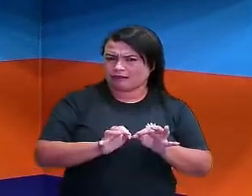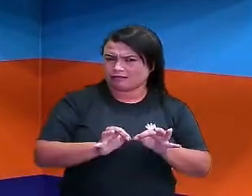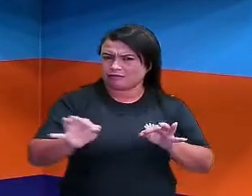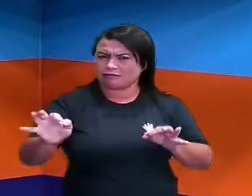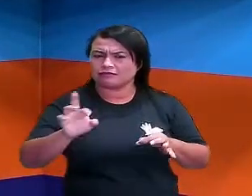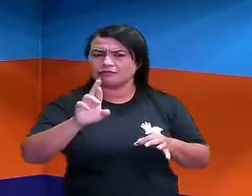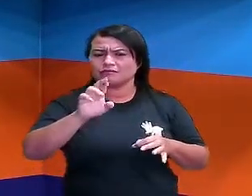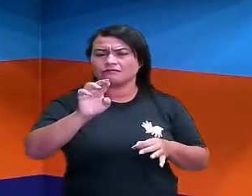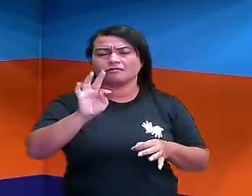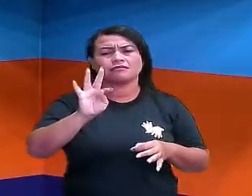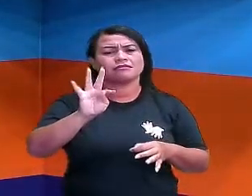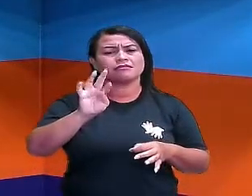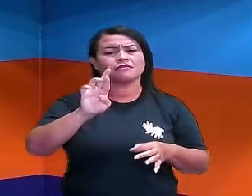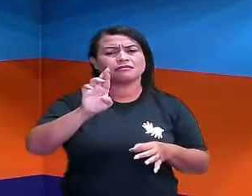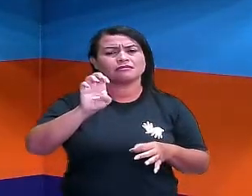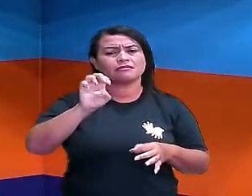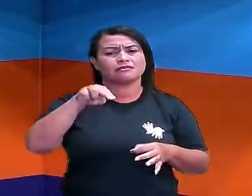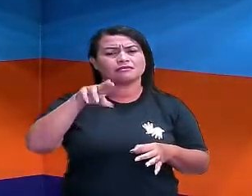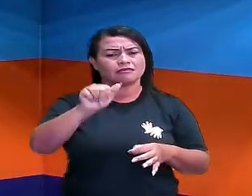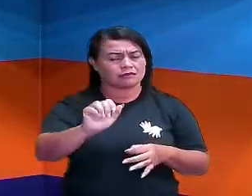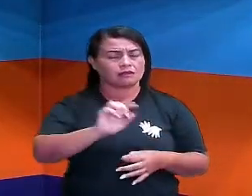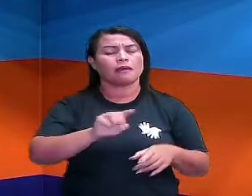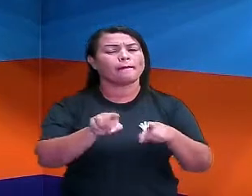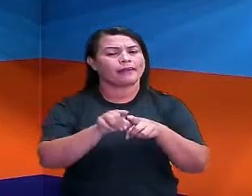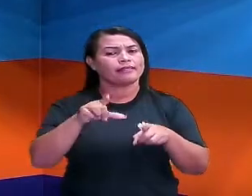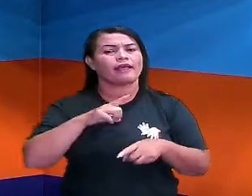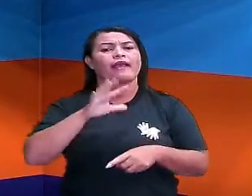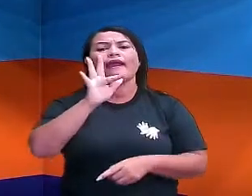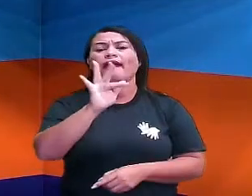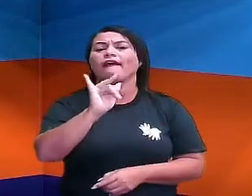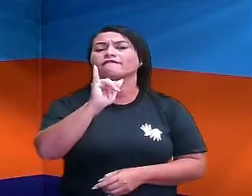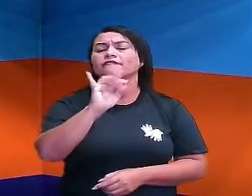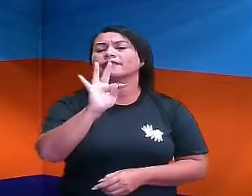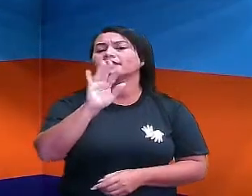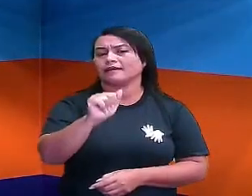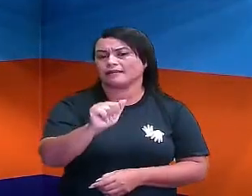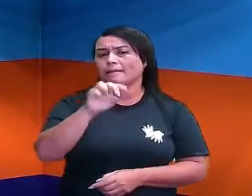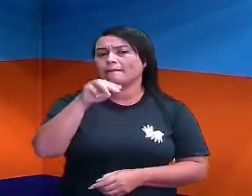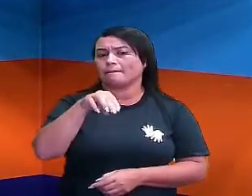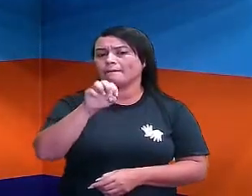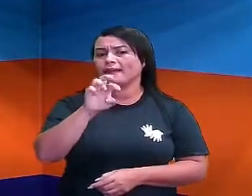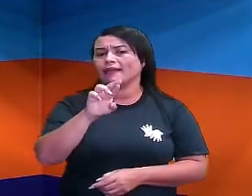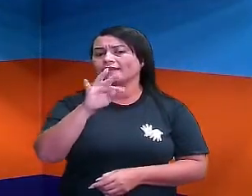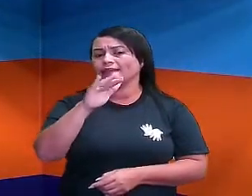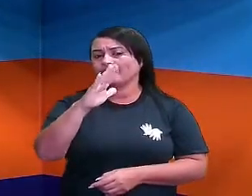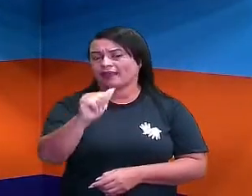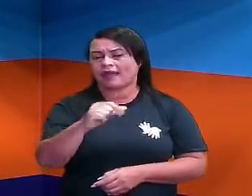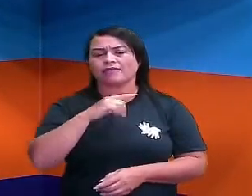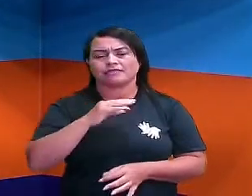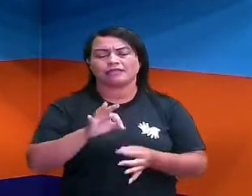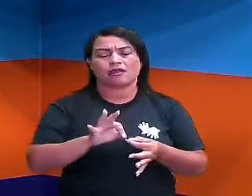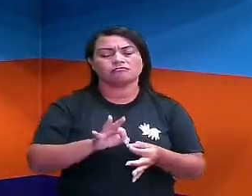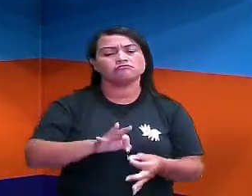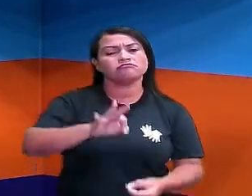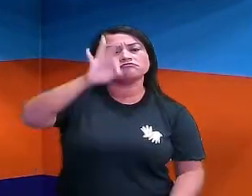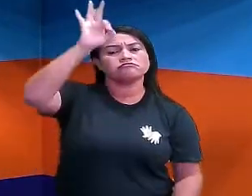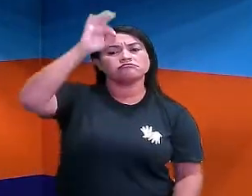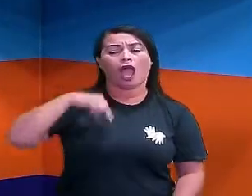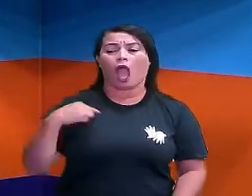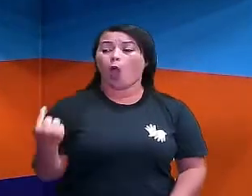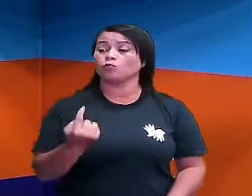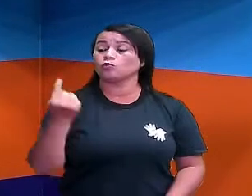a fita métrica, e aí eu posso medir a minha altura, pode medir a sua altura em casa,